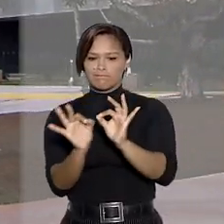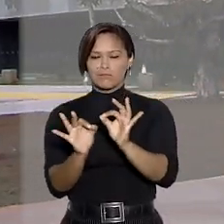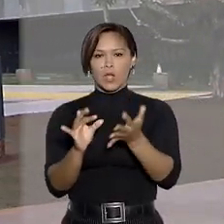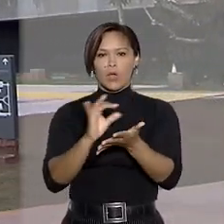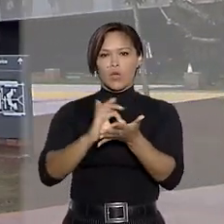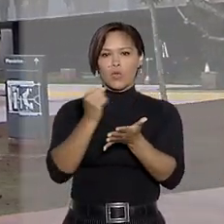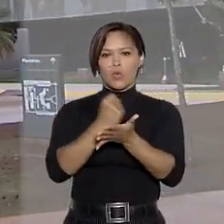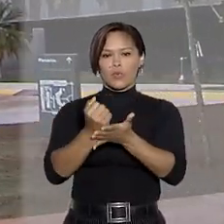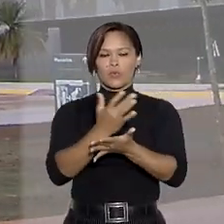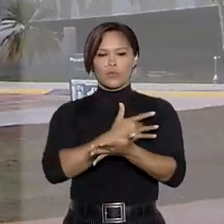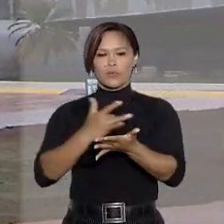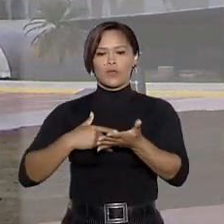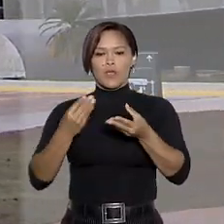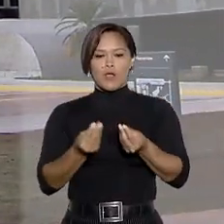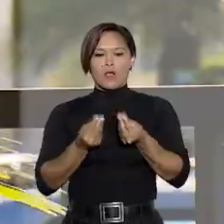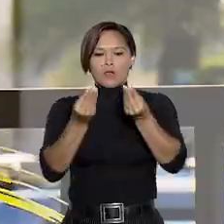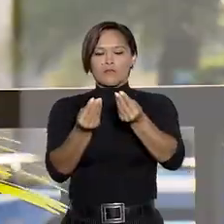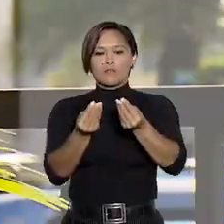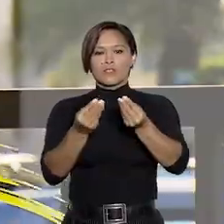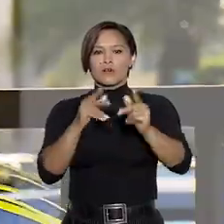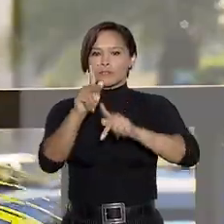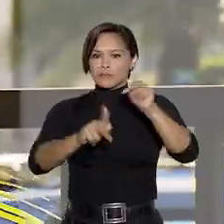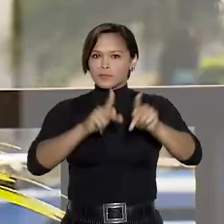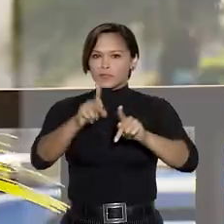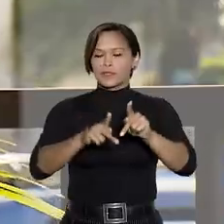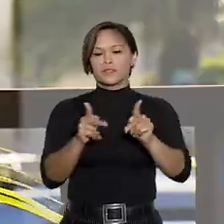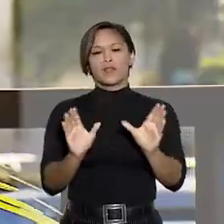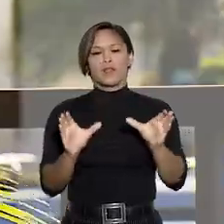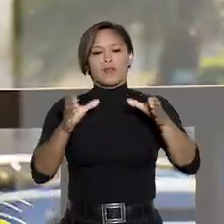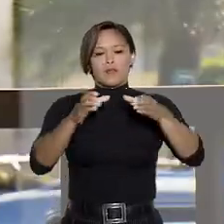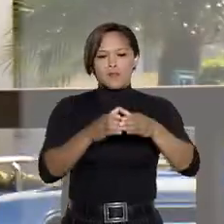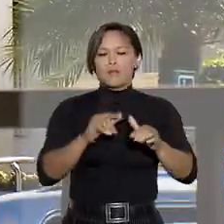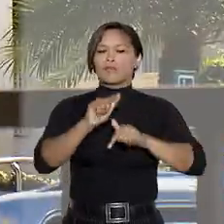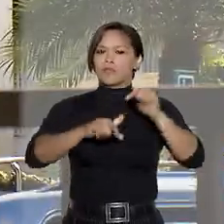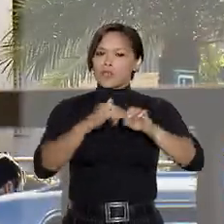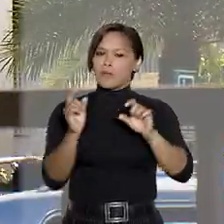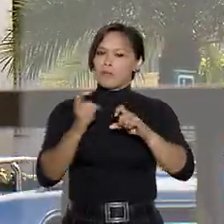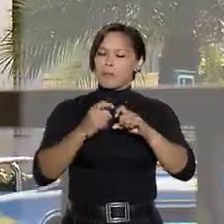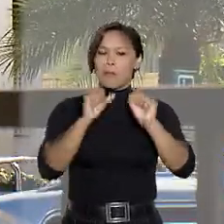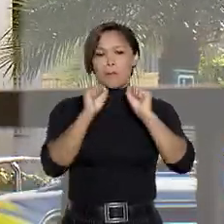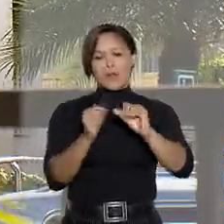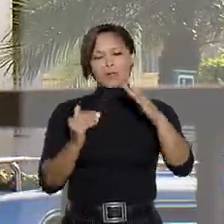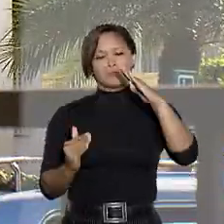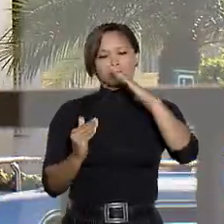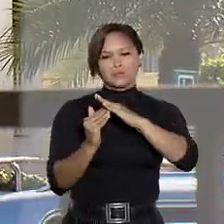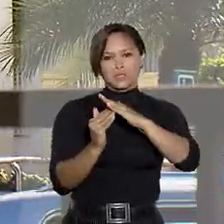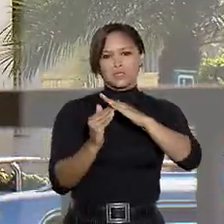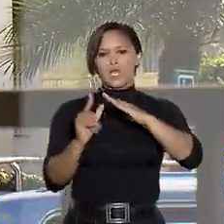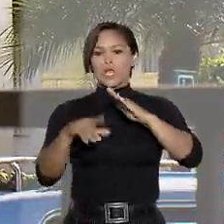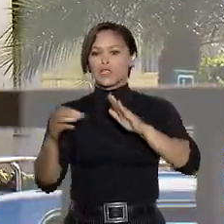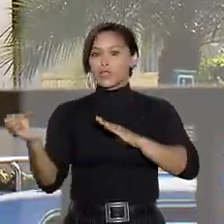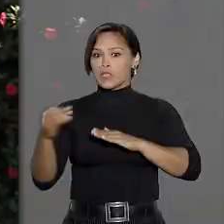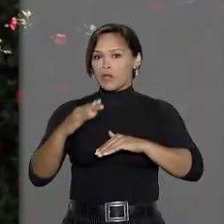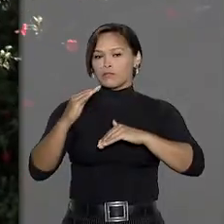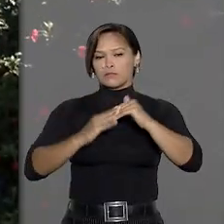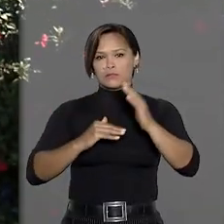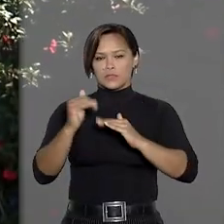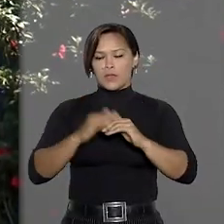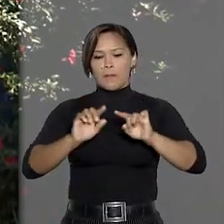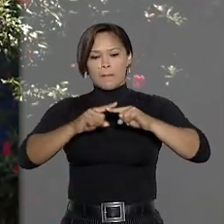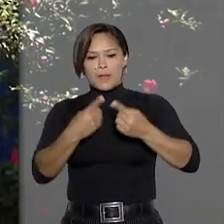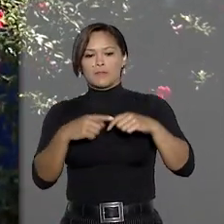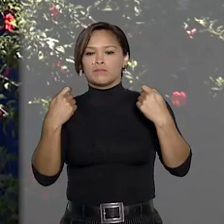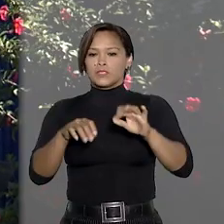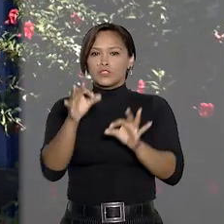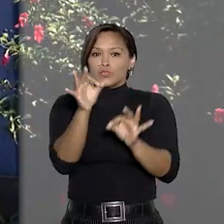dos planos de saúde oferecidos ao público, as cooperativas de trabalho médico podem limitar o ingresso de novos profissionais, desde que